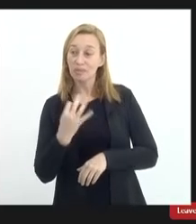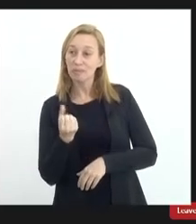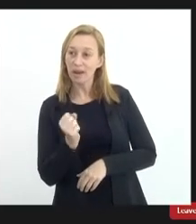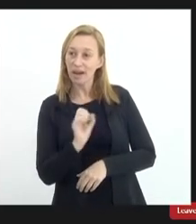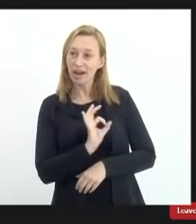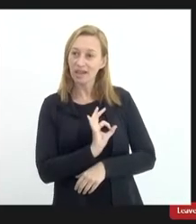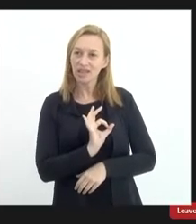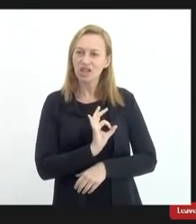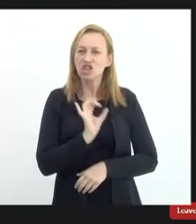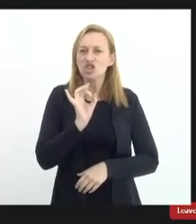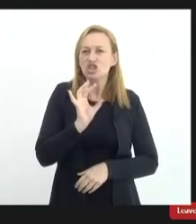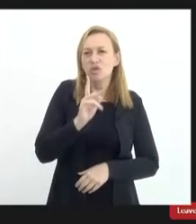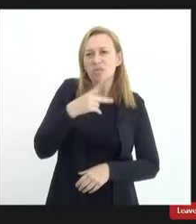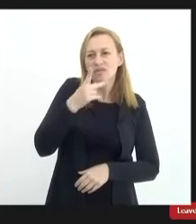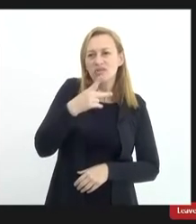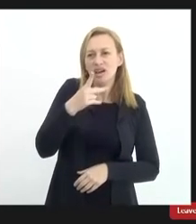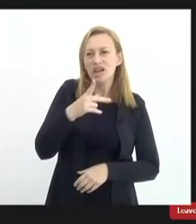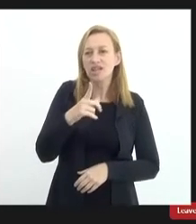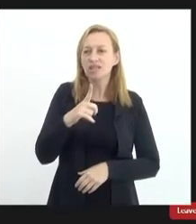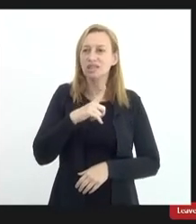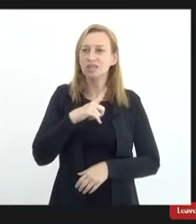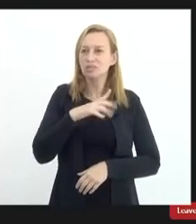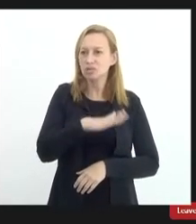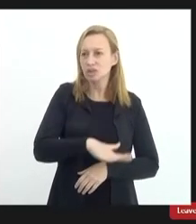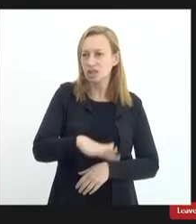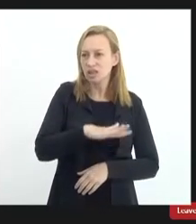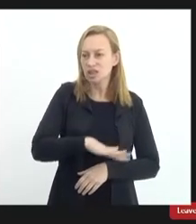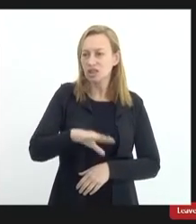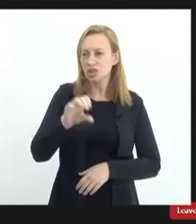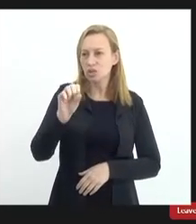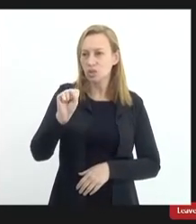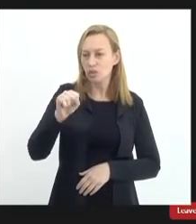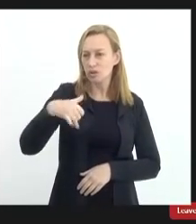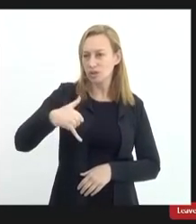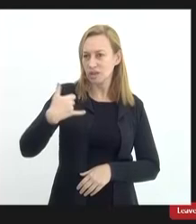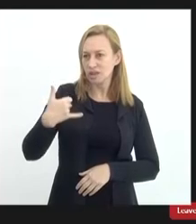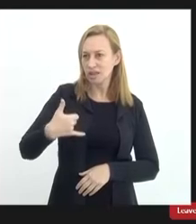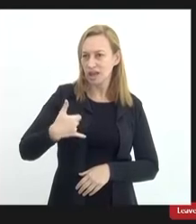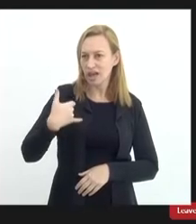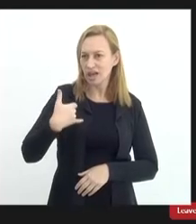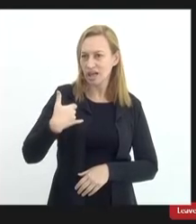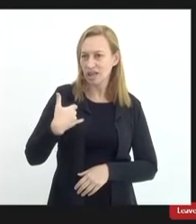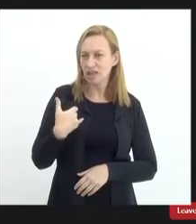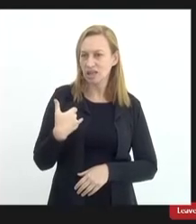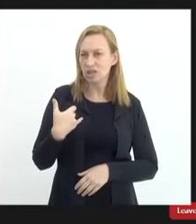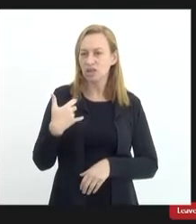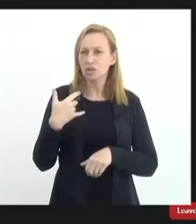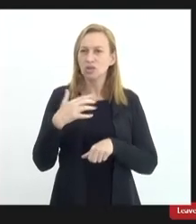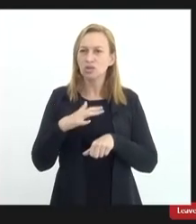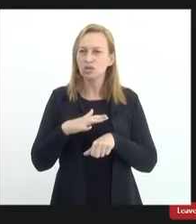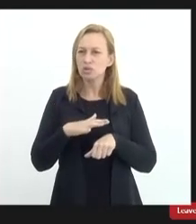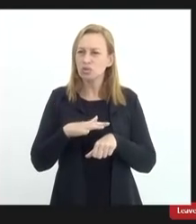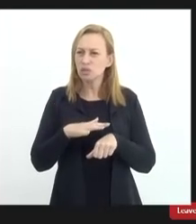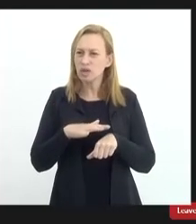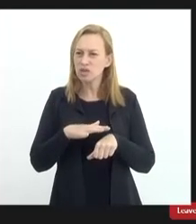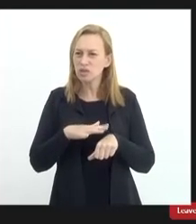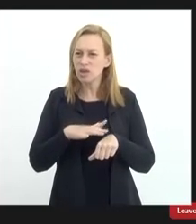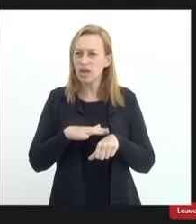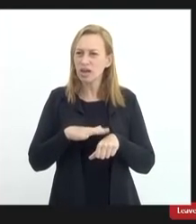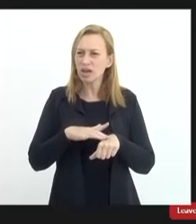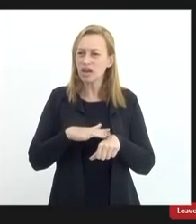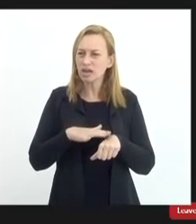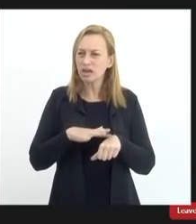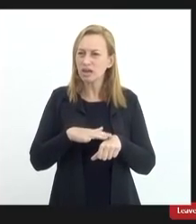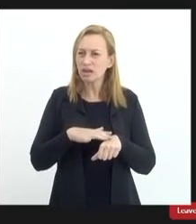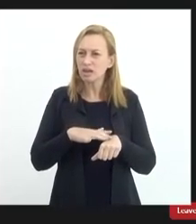um destaque nós estamos com uma criança de oito anos com doença ossofoma que já teve três